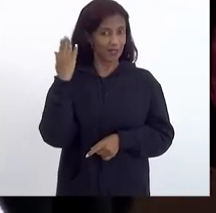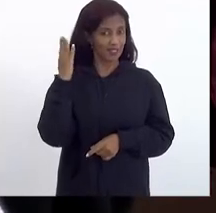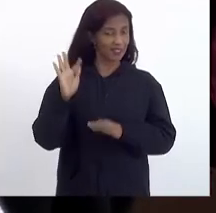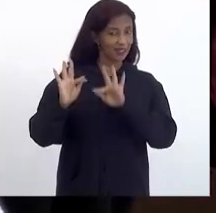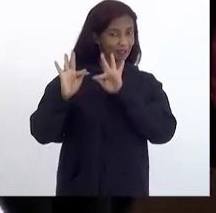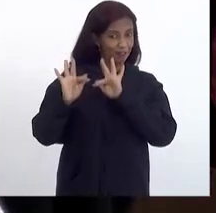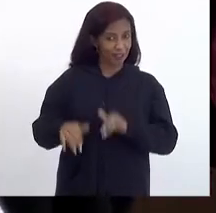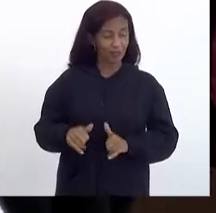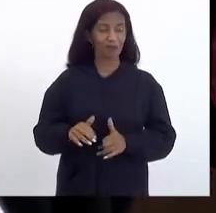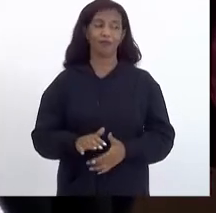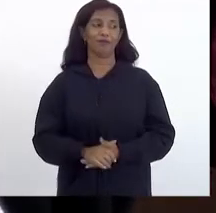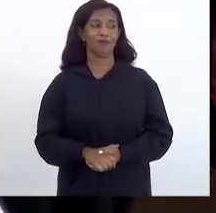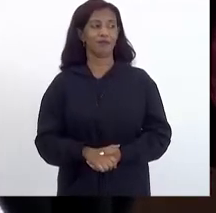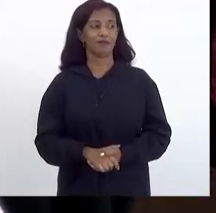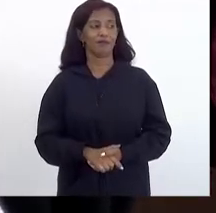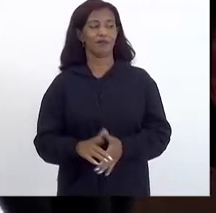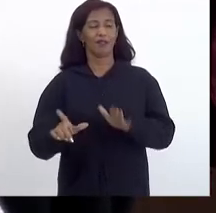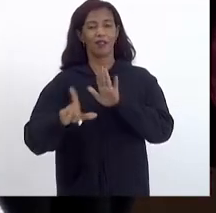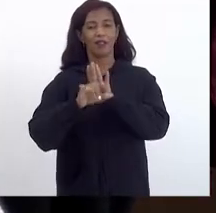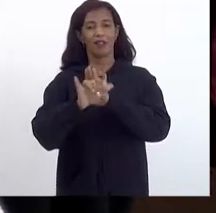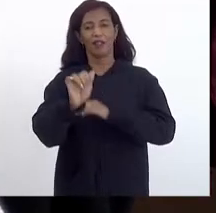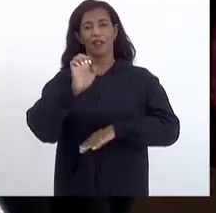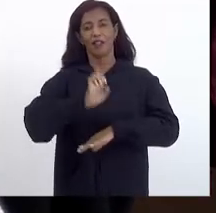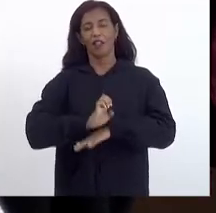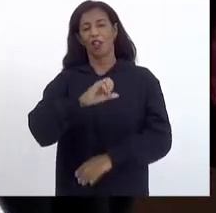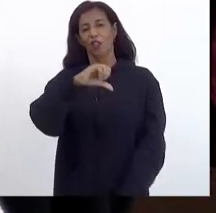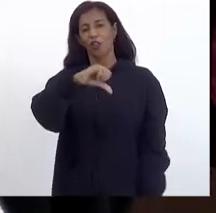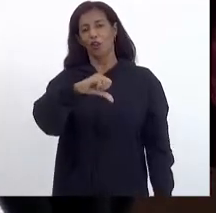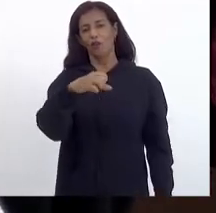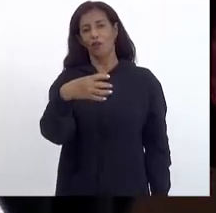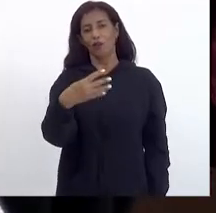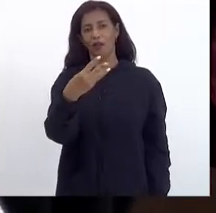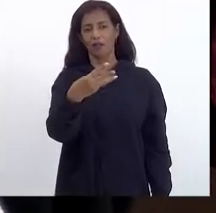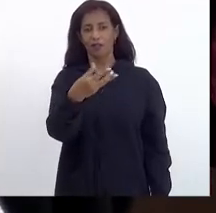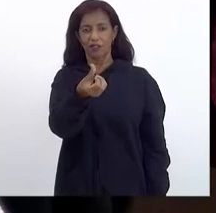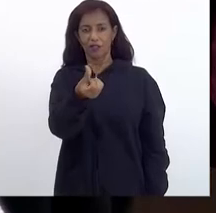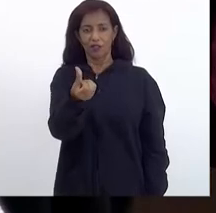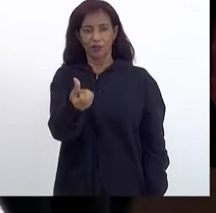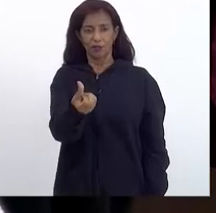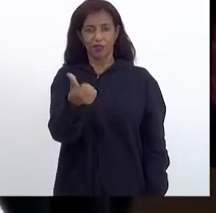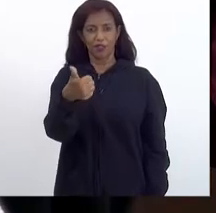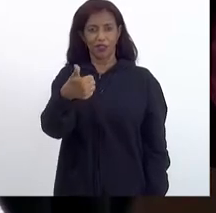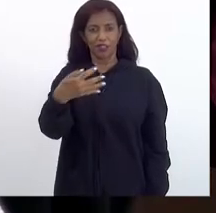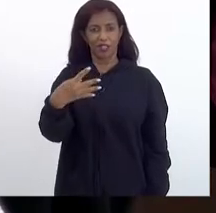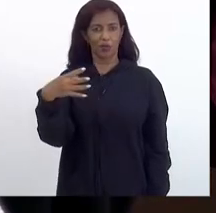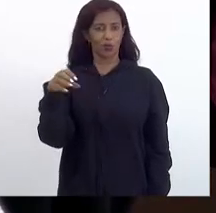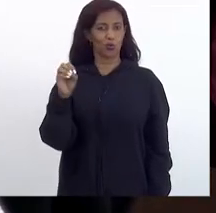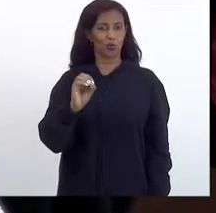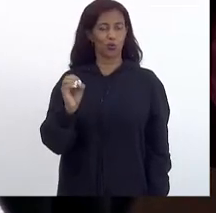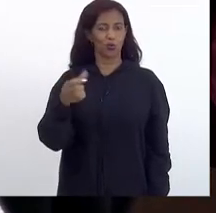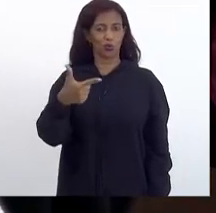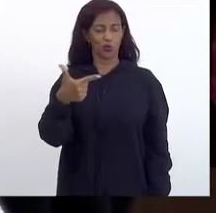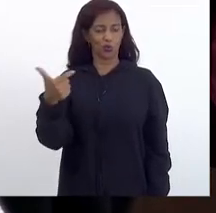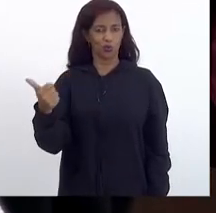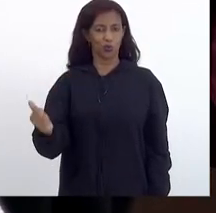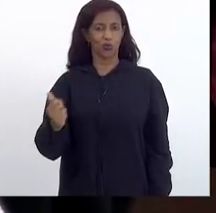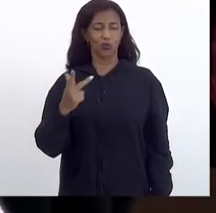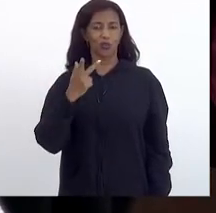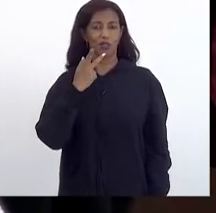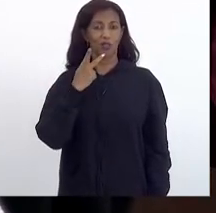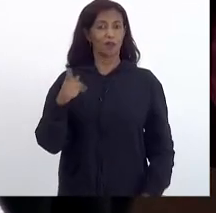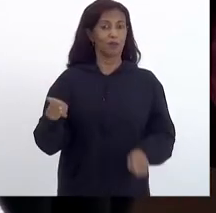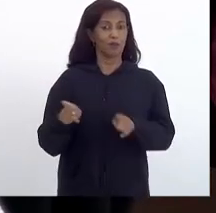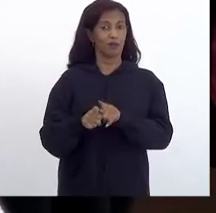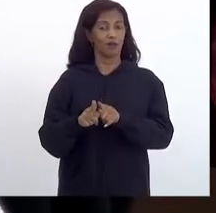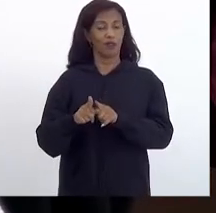final da semana passada, a Lei Estadual 9436, de 14 de outubro de 21, que dispõe